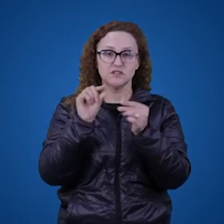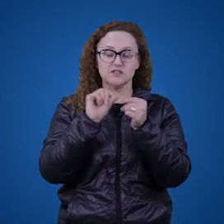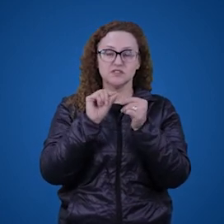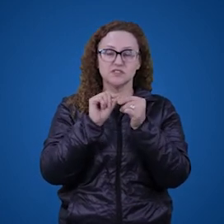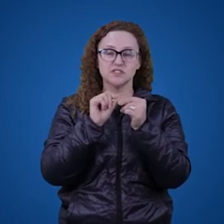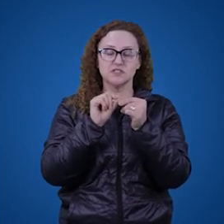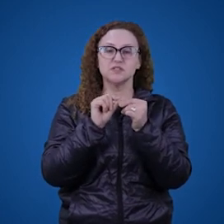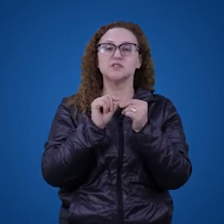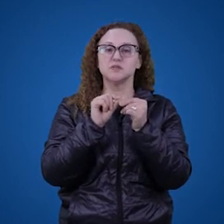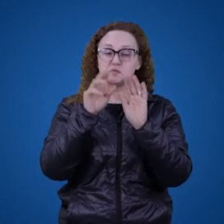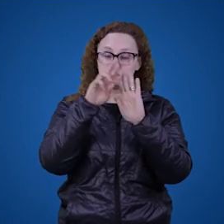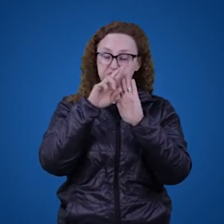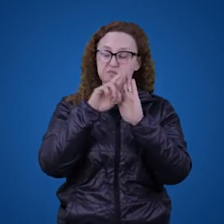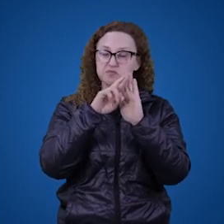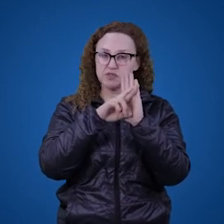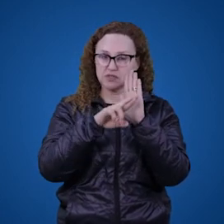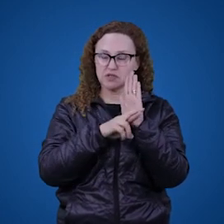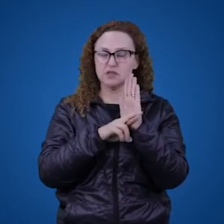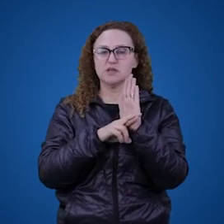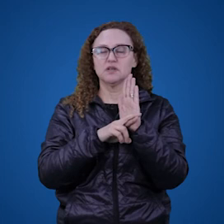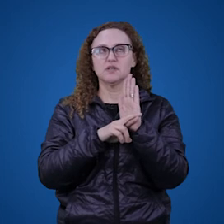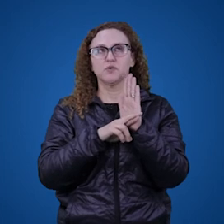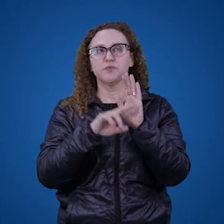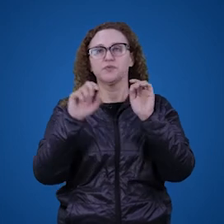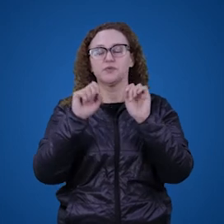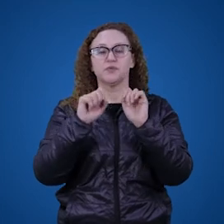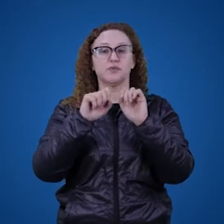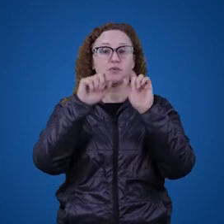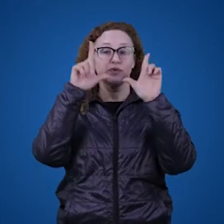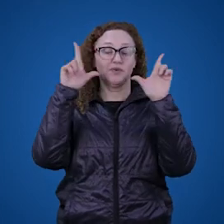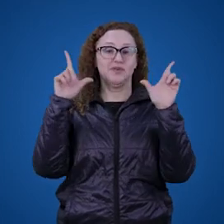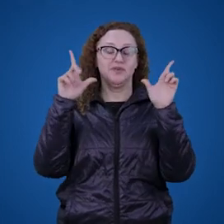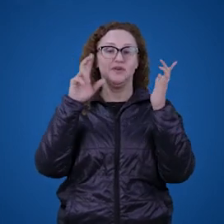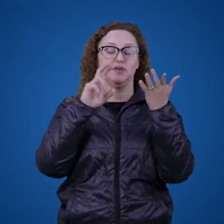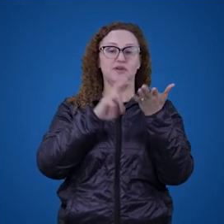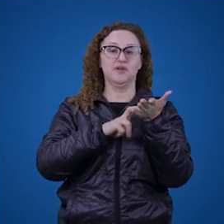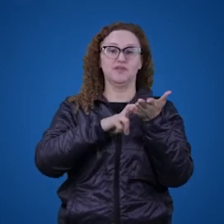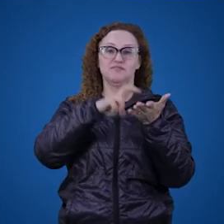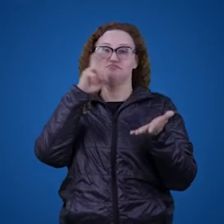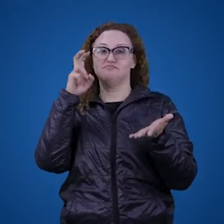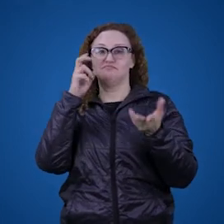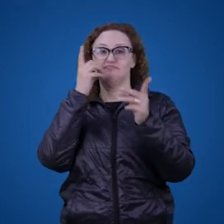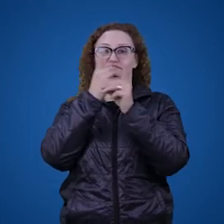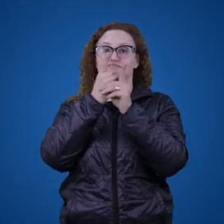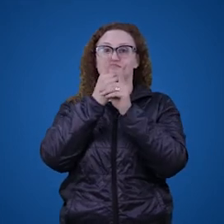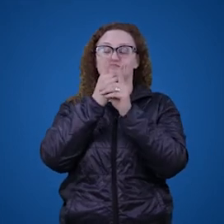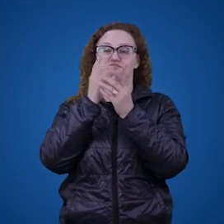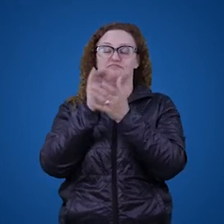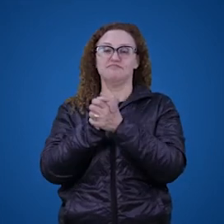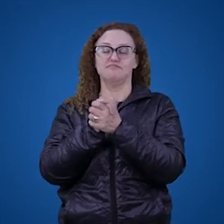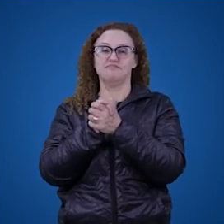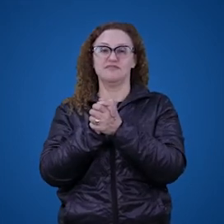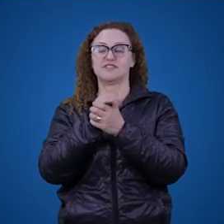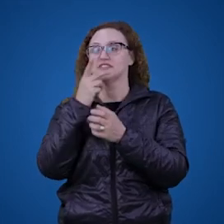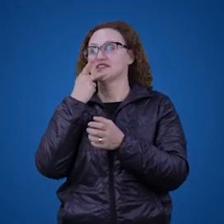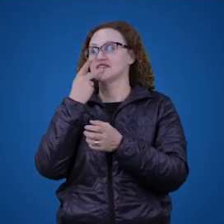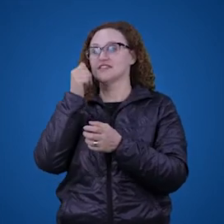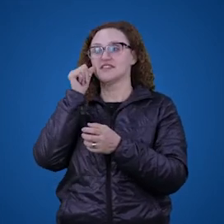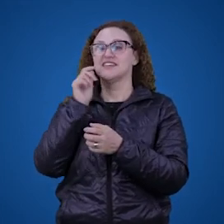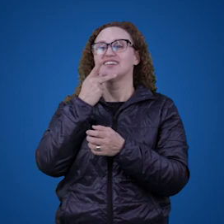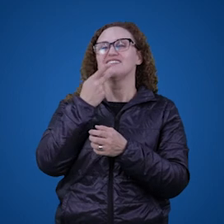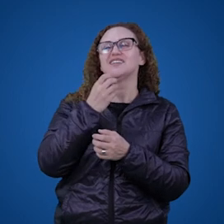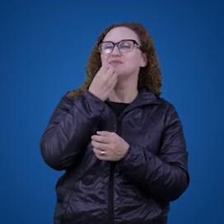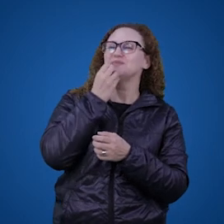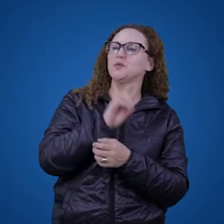regido por regras convencionais. Então, eu acordo pela manhã, eu encontro com a minha esposa e digo bom dia para ela.